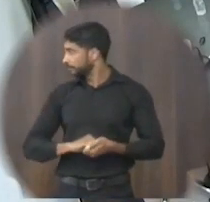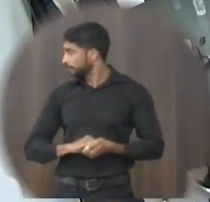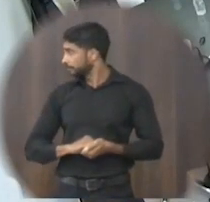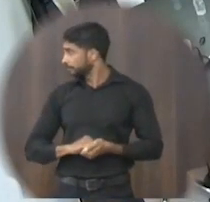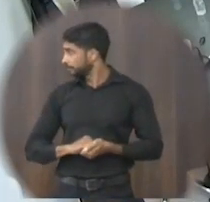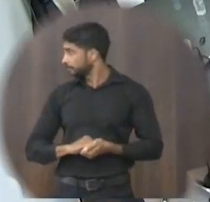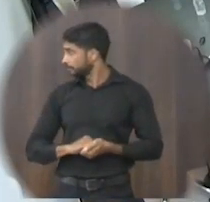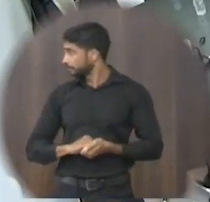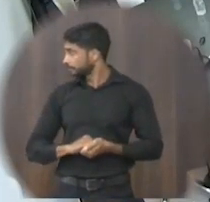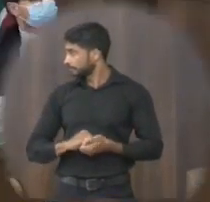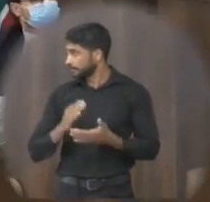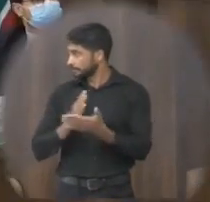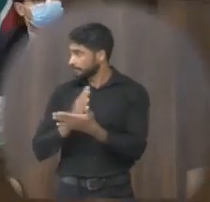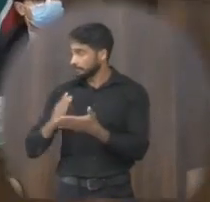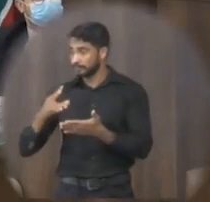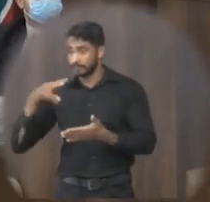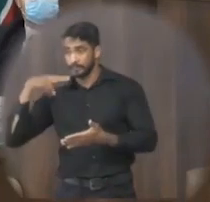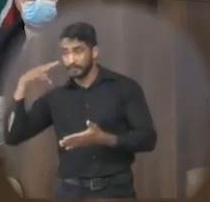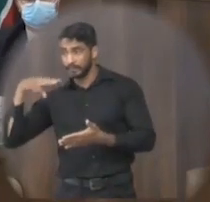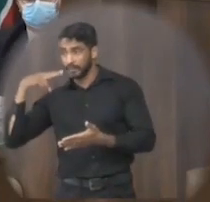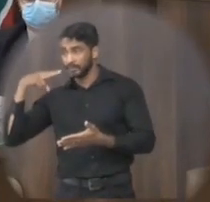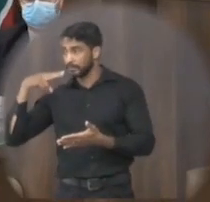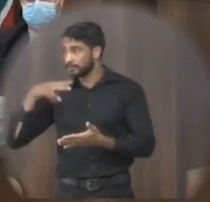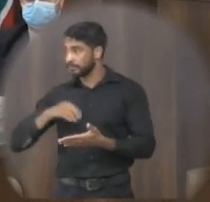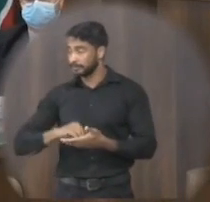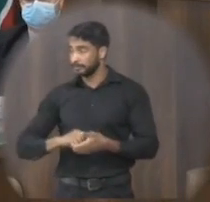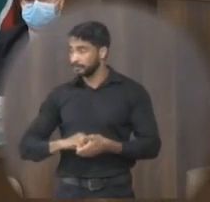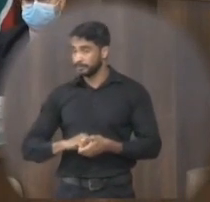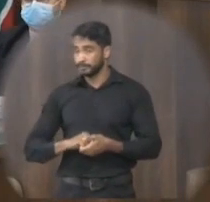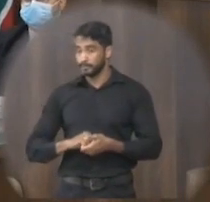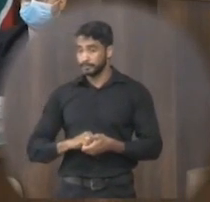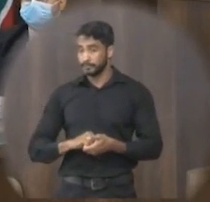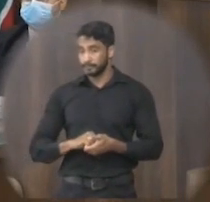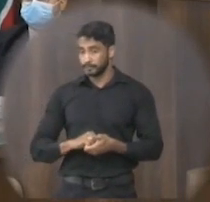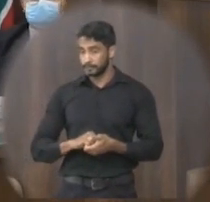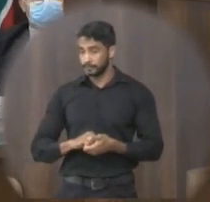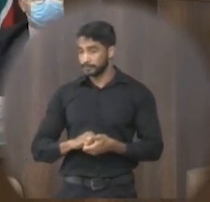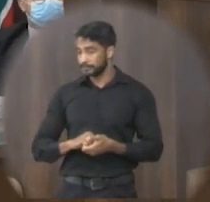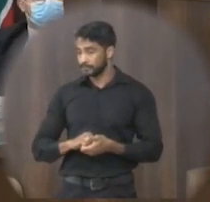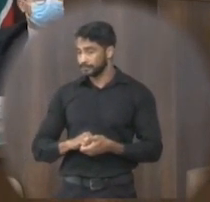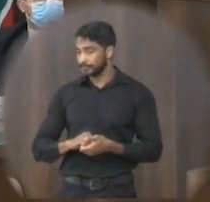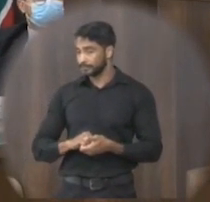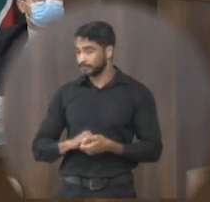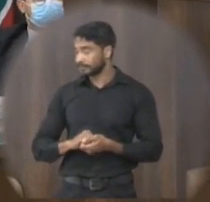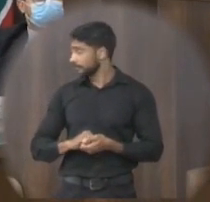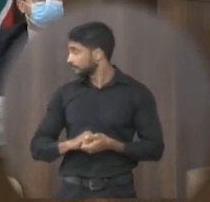mais algum vereador eu já falou